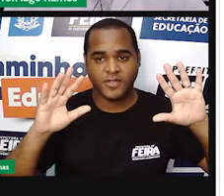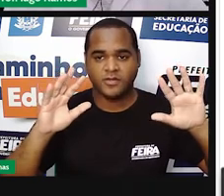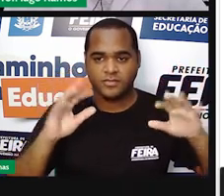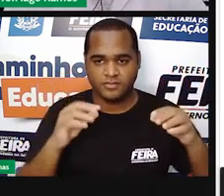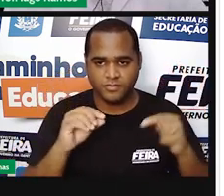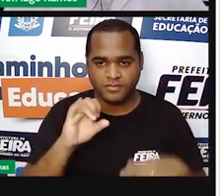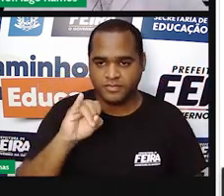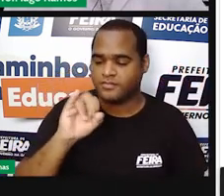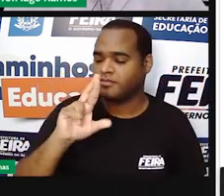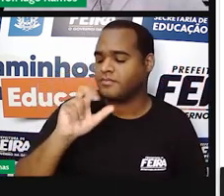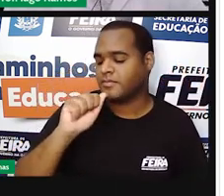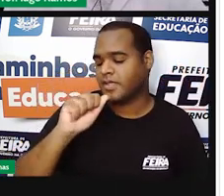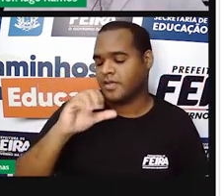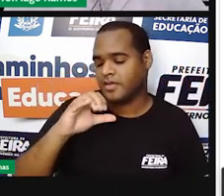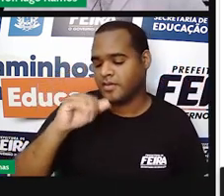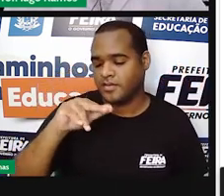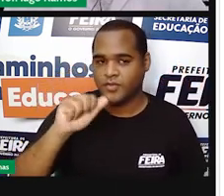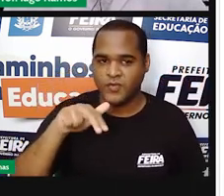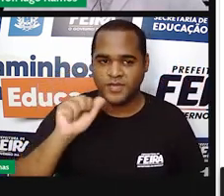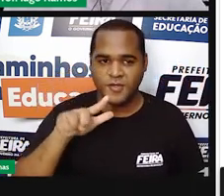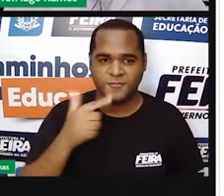Números irracionais.